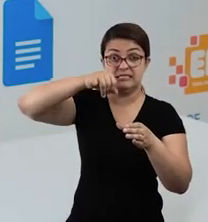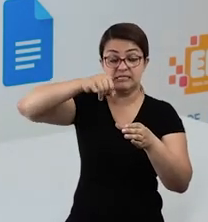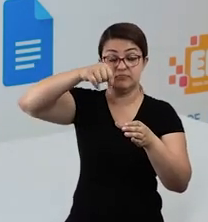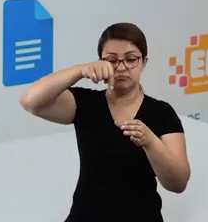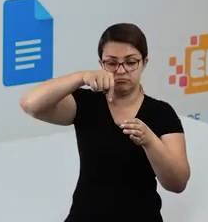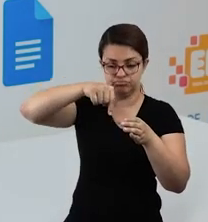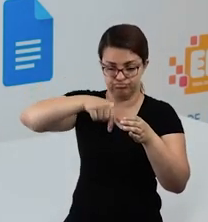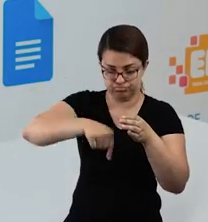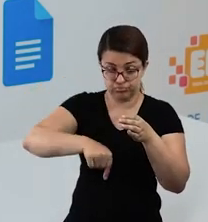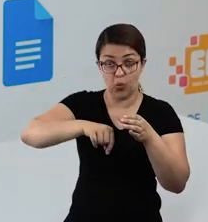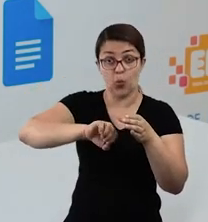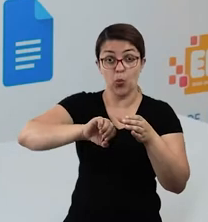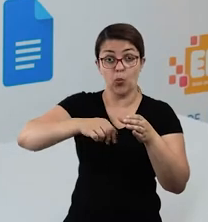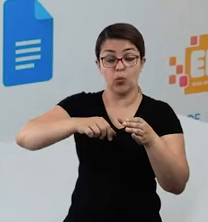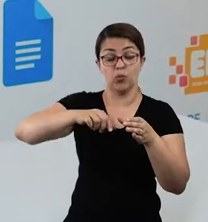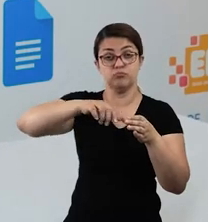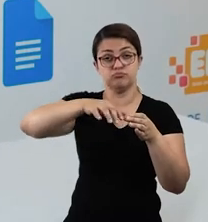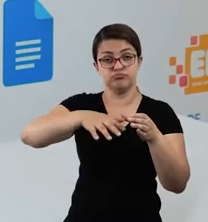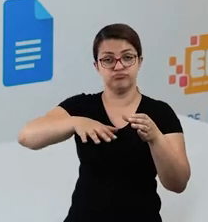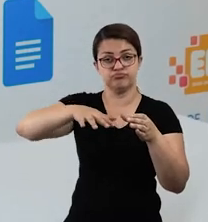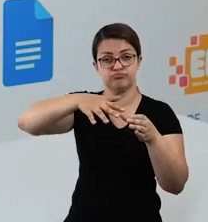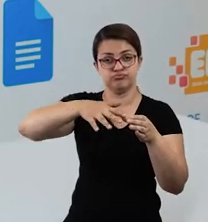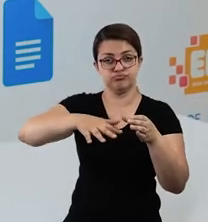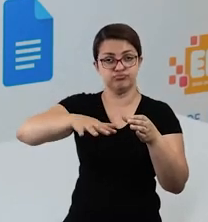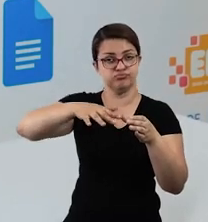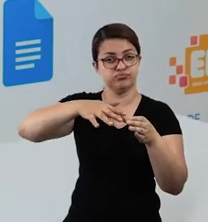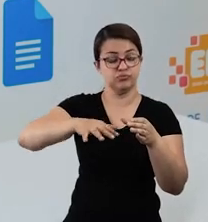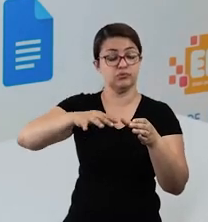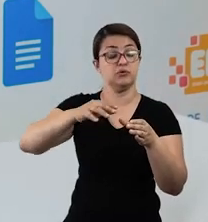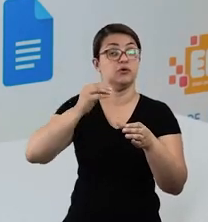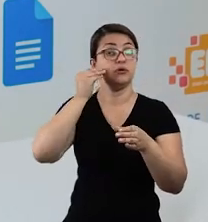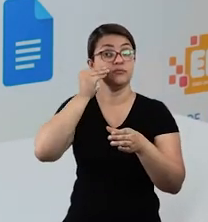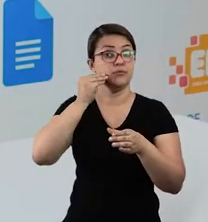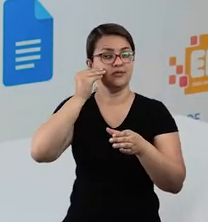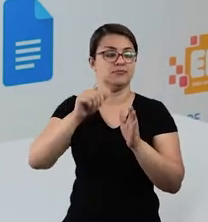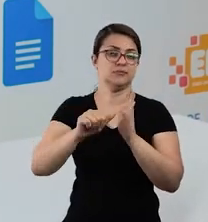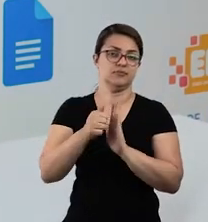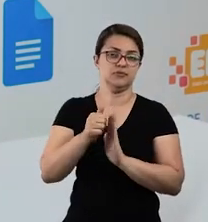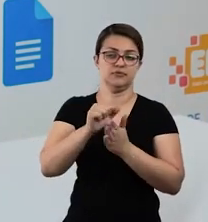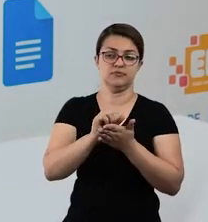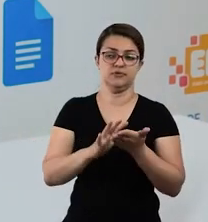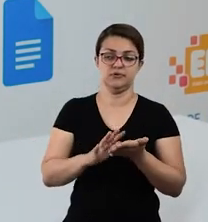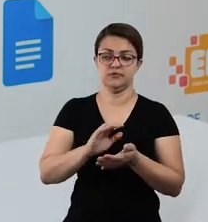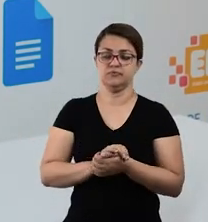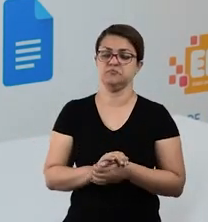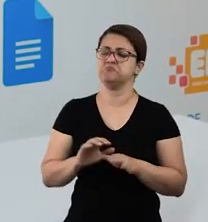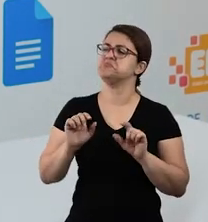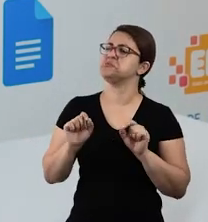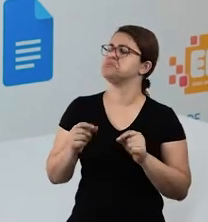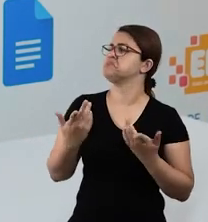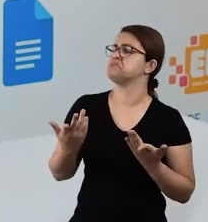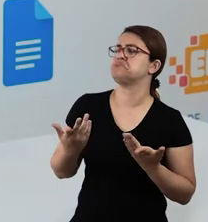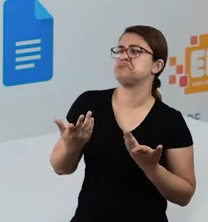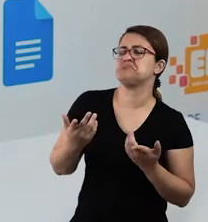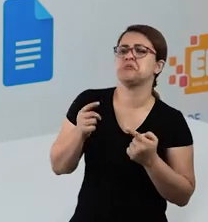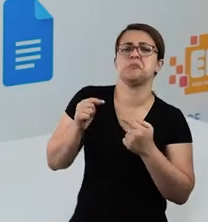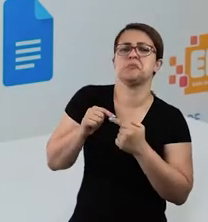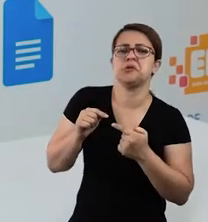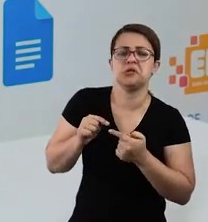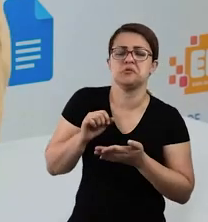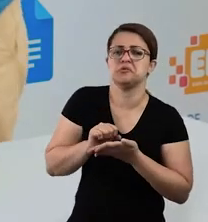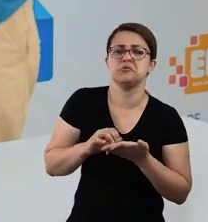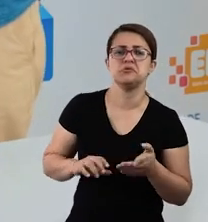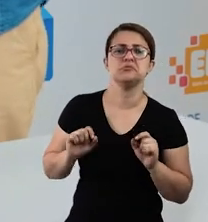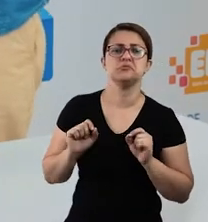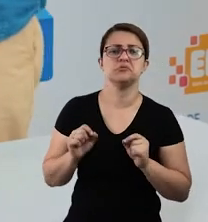boia. Tudo bem? Essa é a nossa experiência dessa semana, a primeira atividade. Tá, professor? Mas o que isso tem a